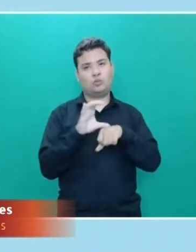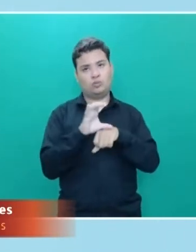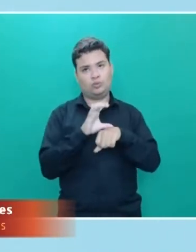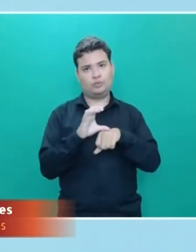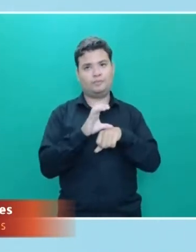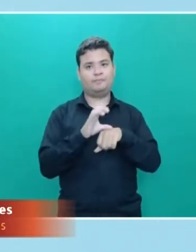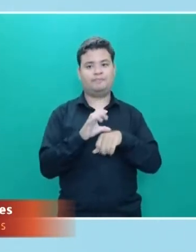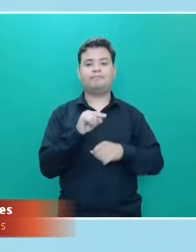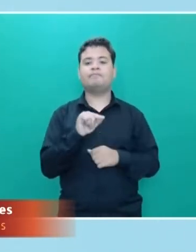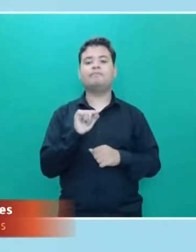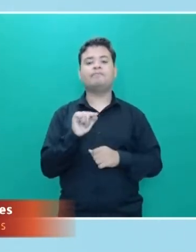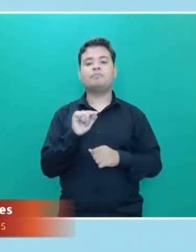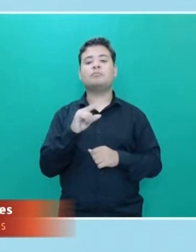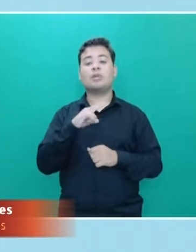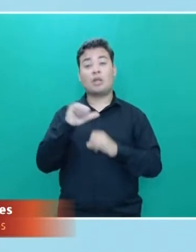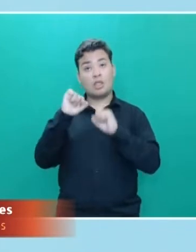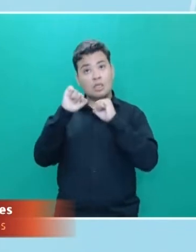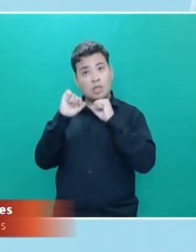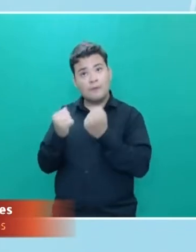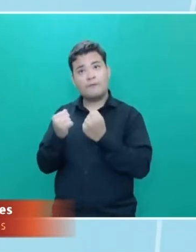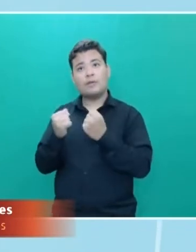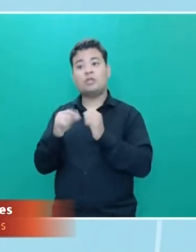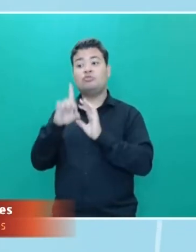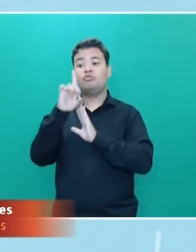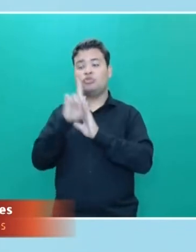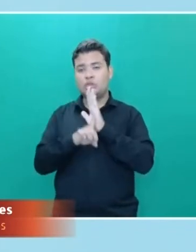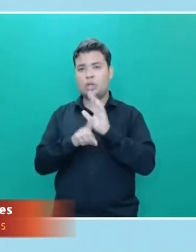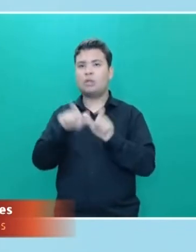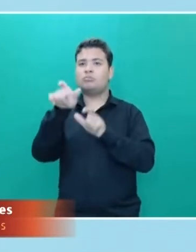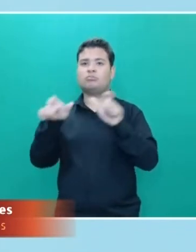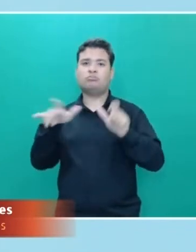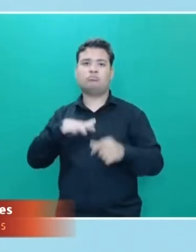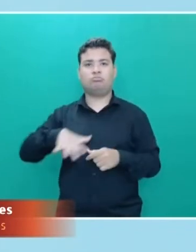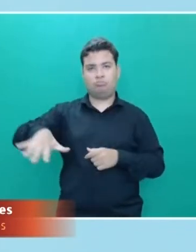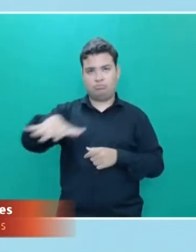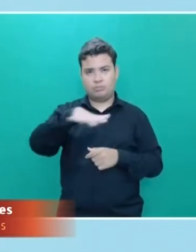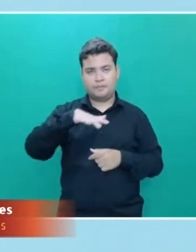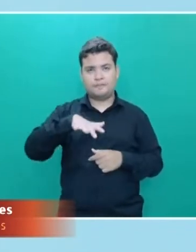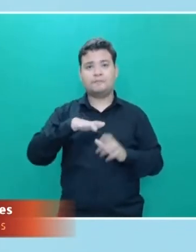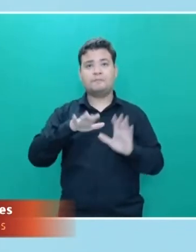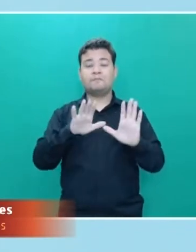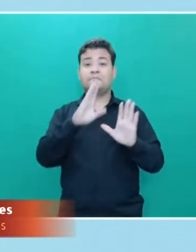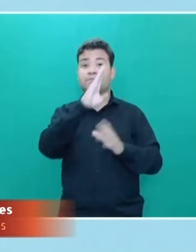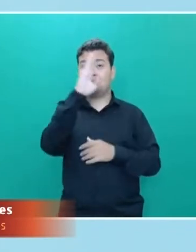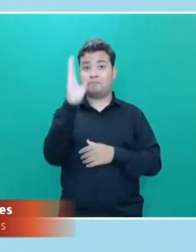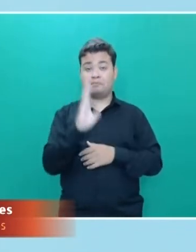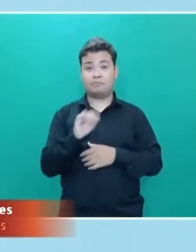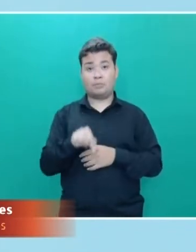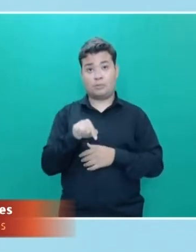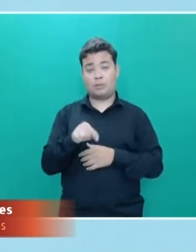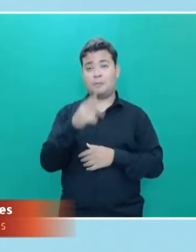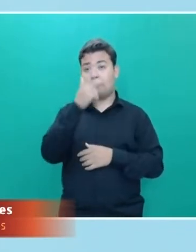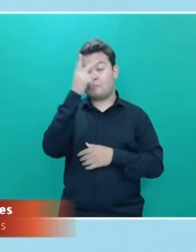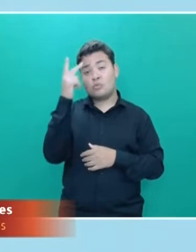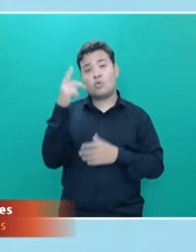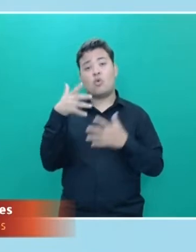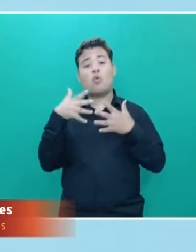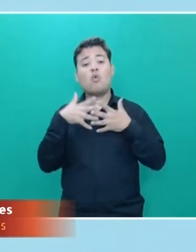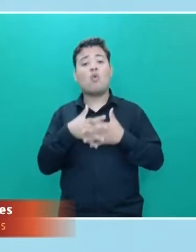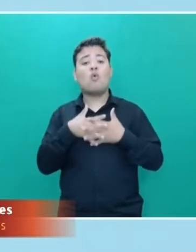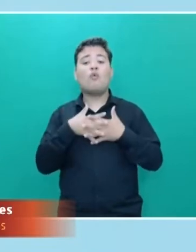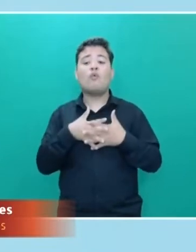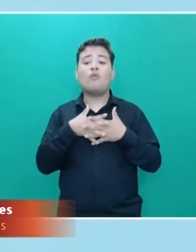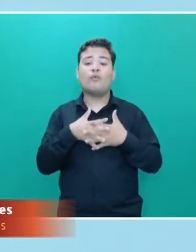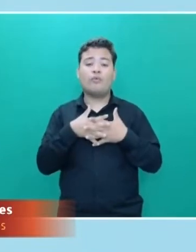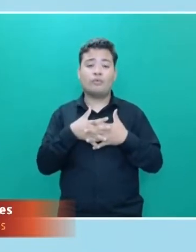artigo que faz a defesa dos direitos civis. O brasileiro, ele confunde muito nesse sentido